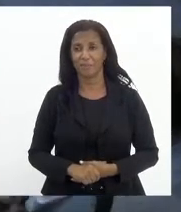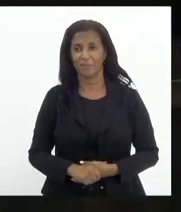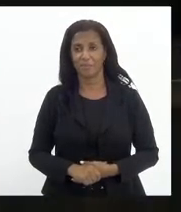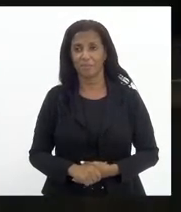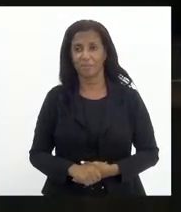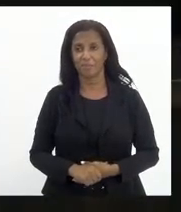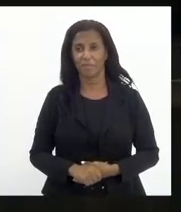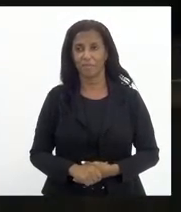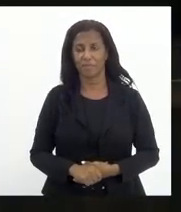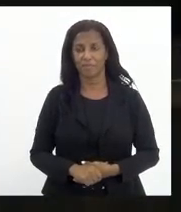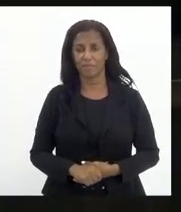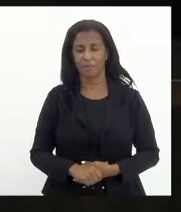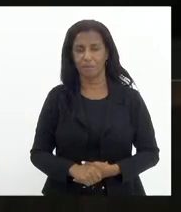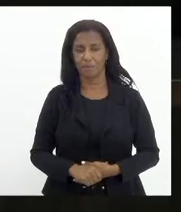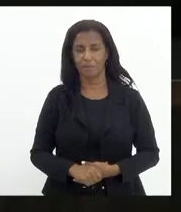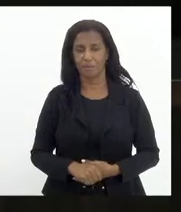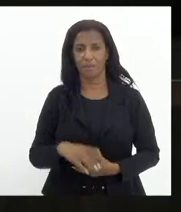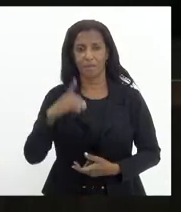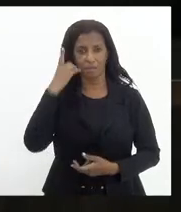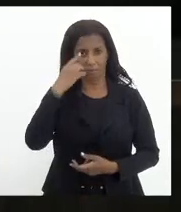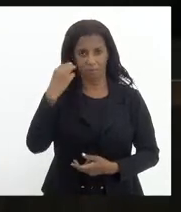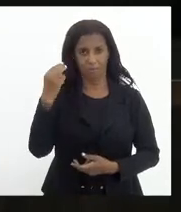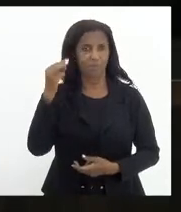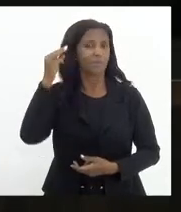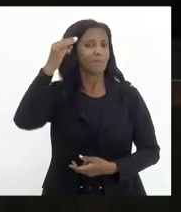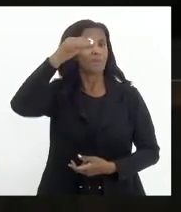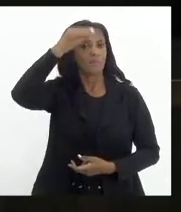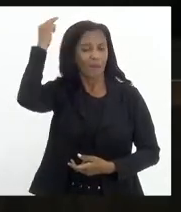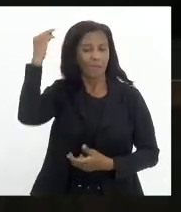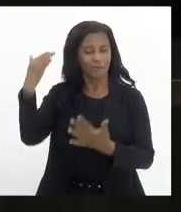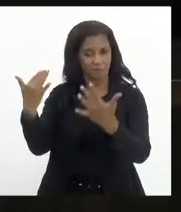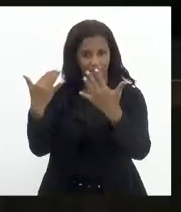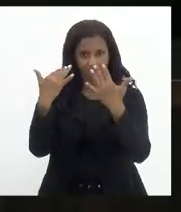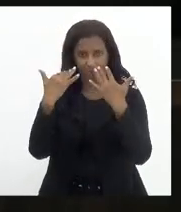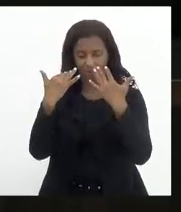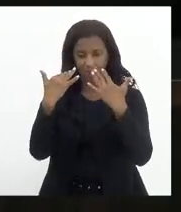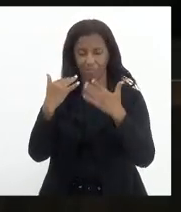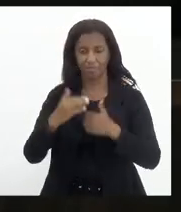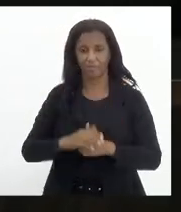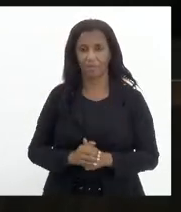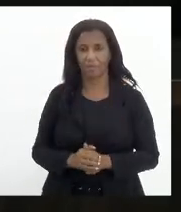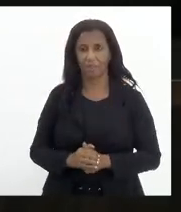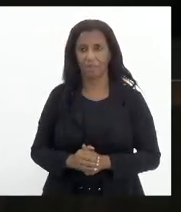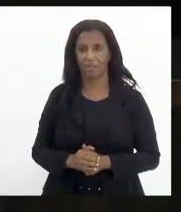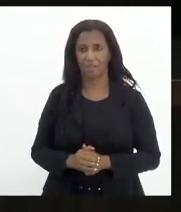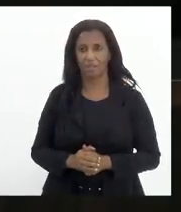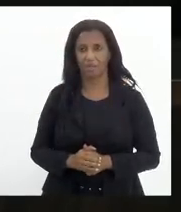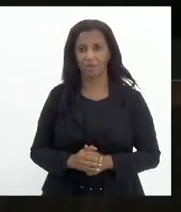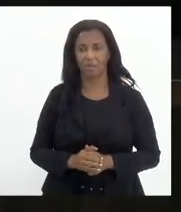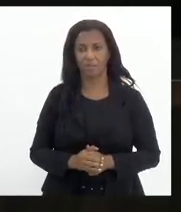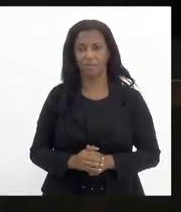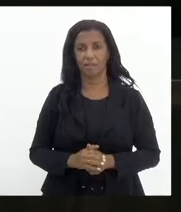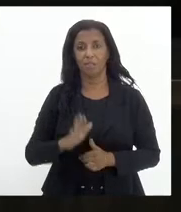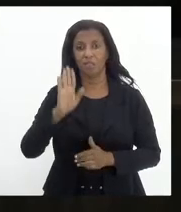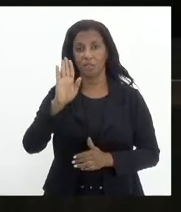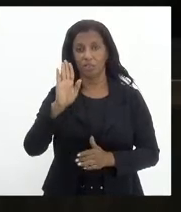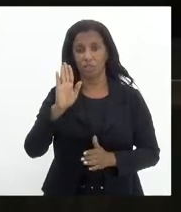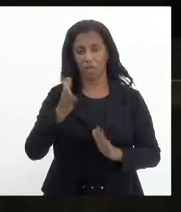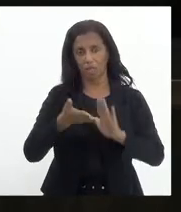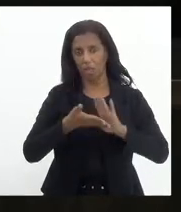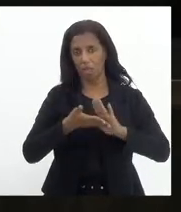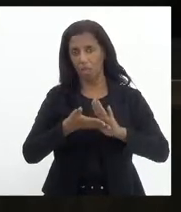Constante, por favor. Deputado Márcio, deputado Márcio. Sim, senhor presidente. Já foram... Retiraram três